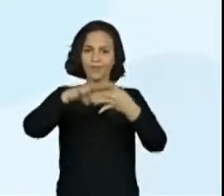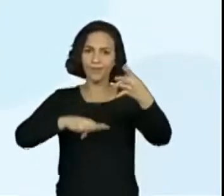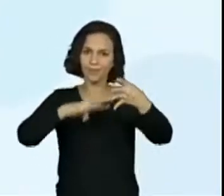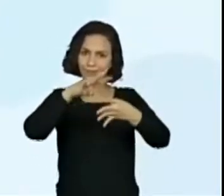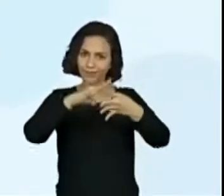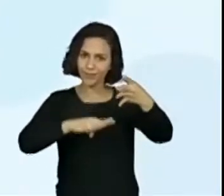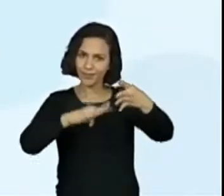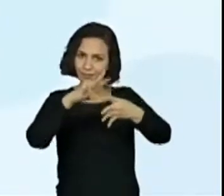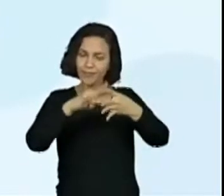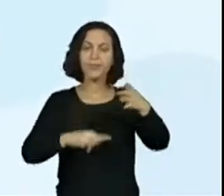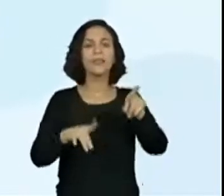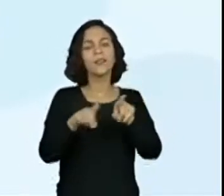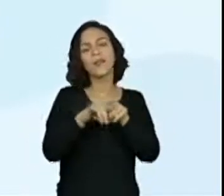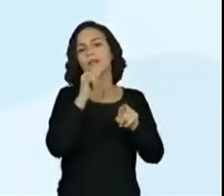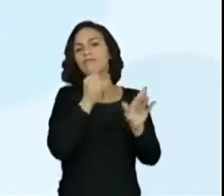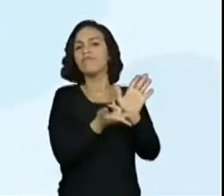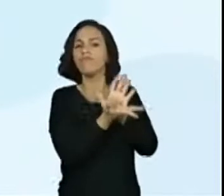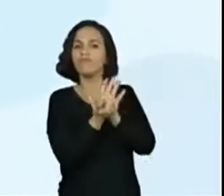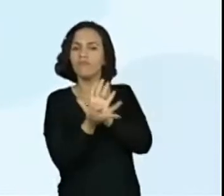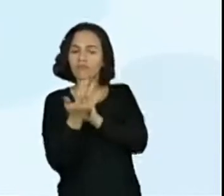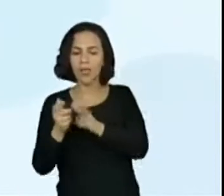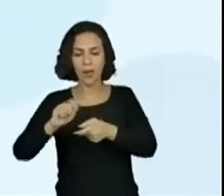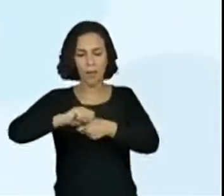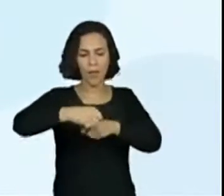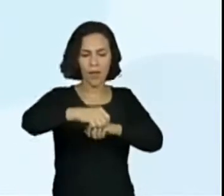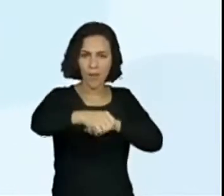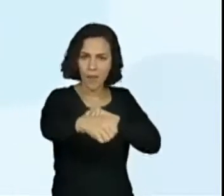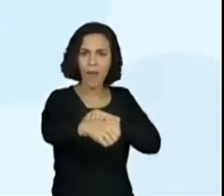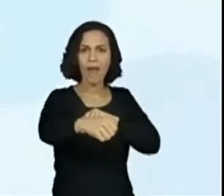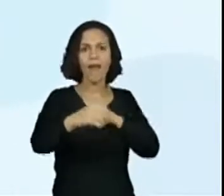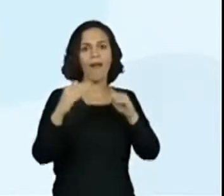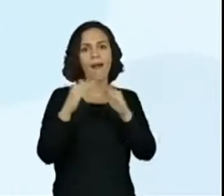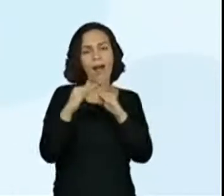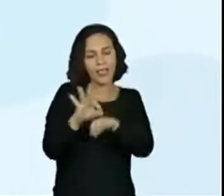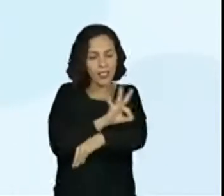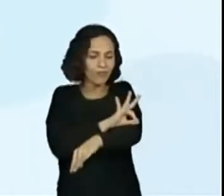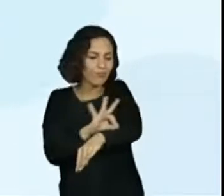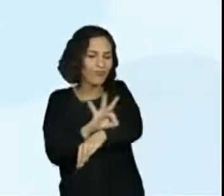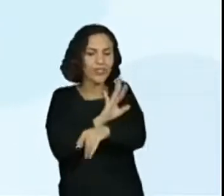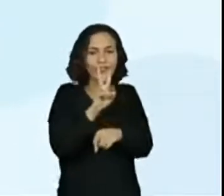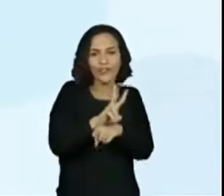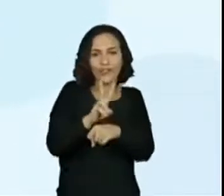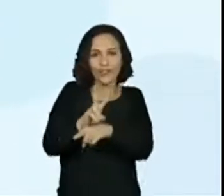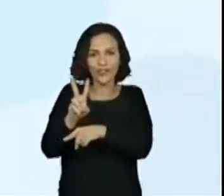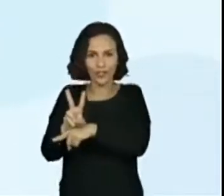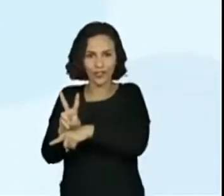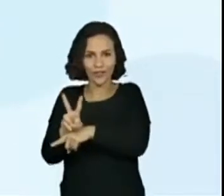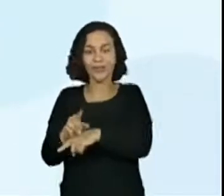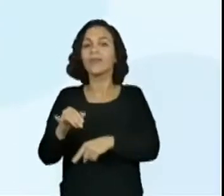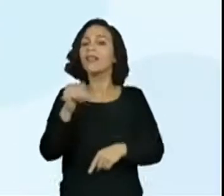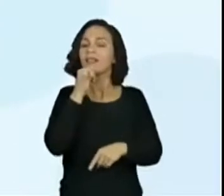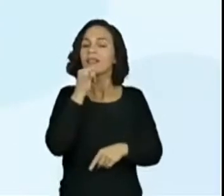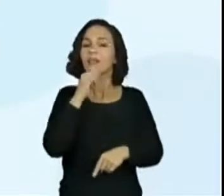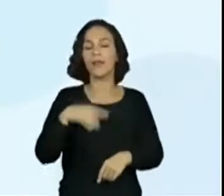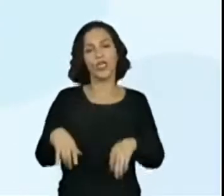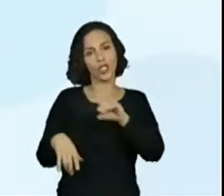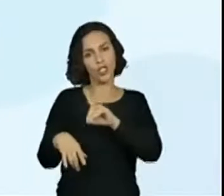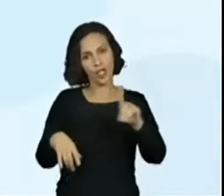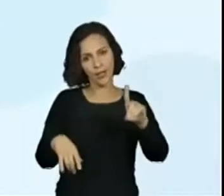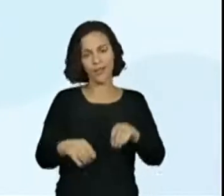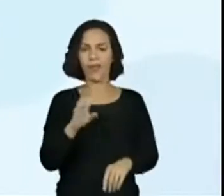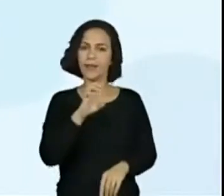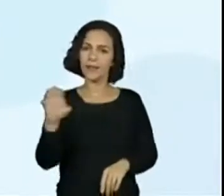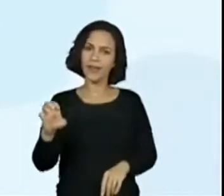e representações como desenhos, mapas, planta baixa e croquis, empregando termos como direita e esquerda,